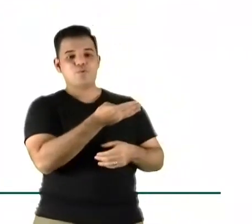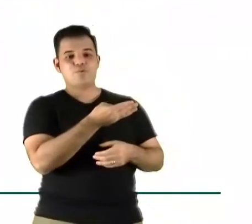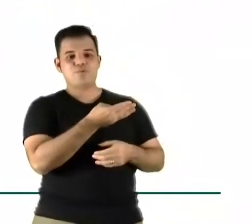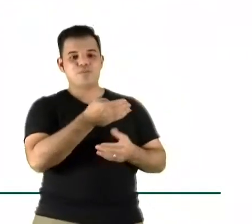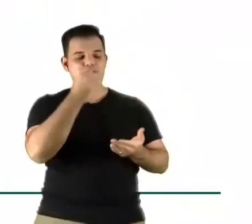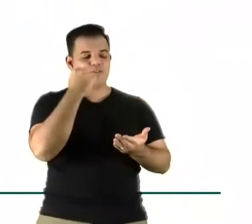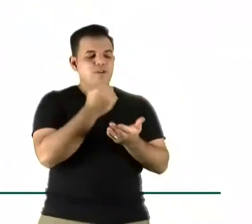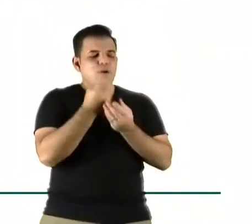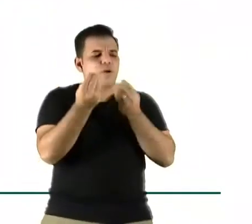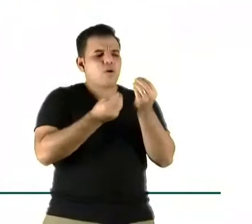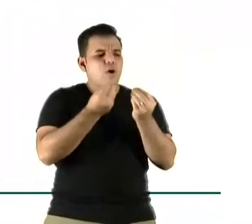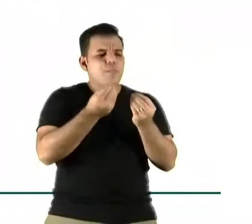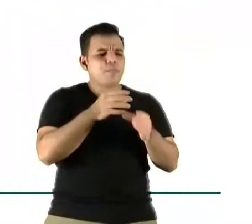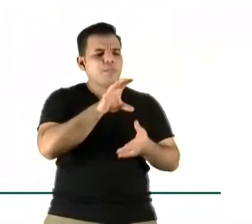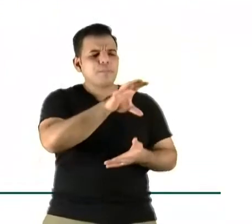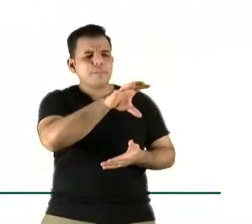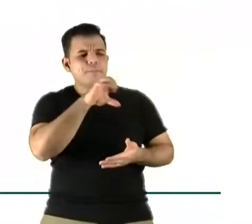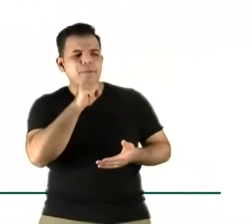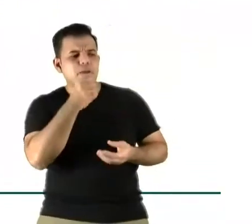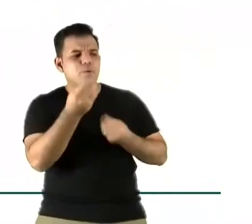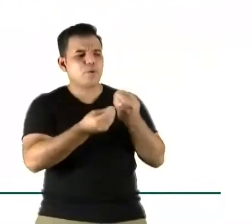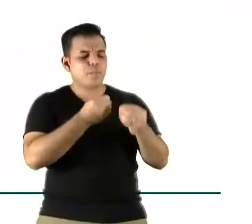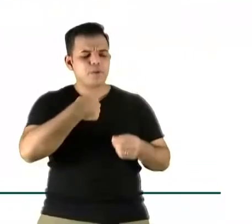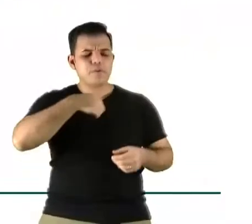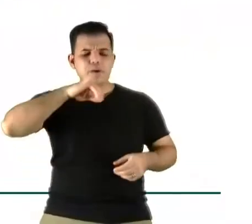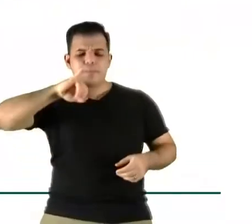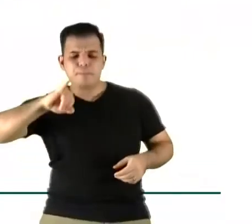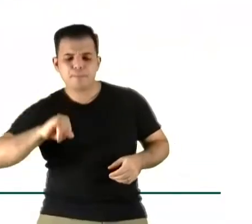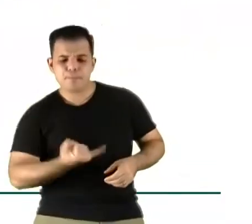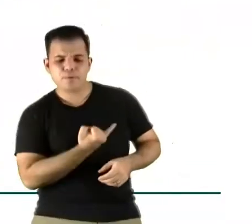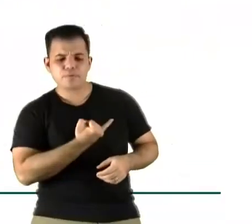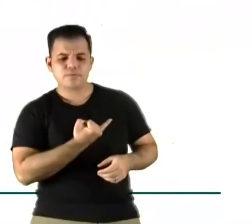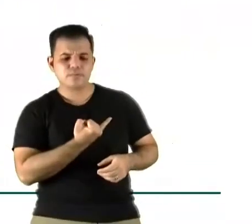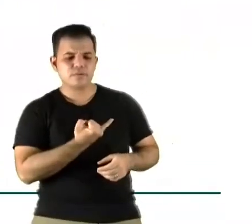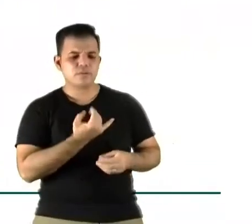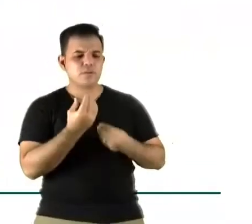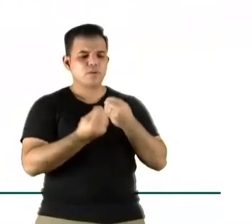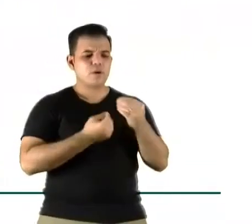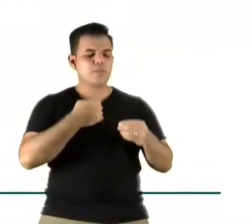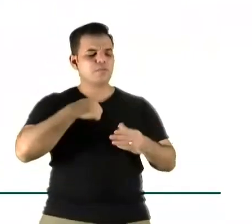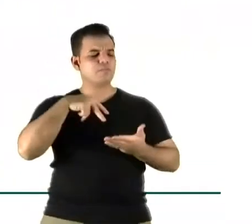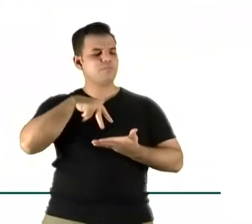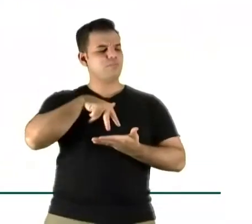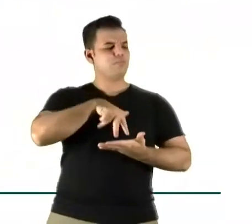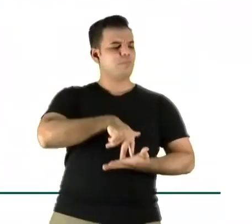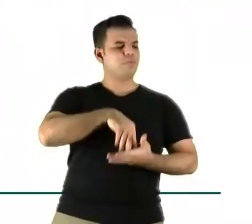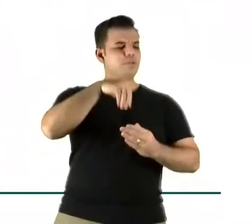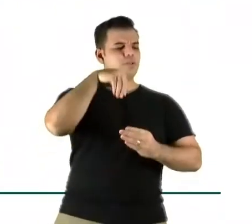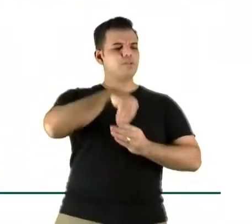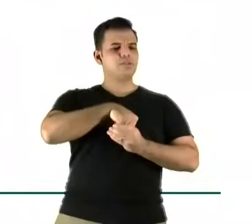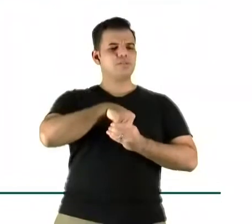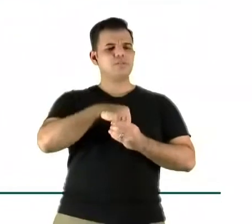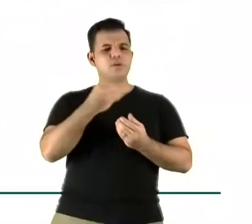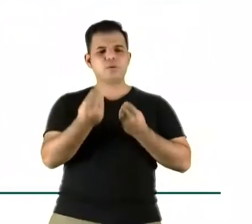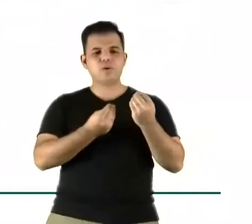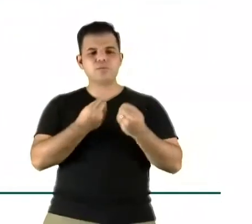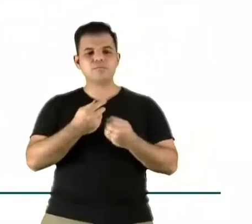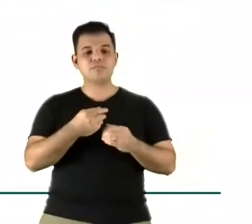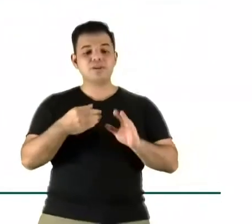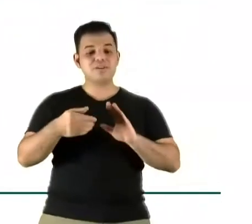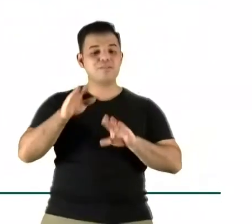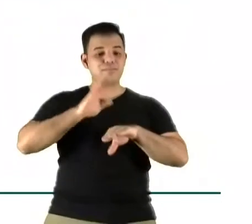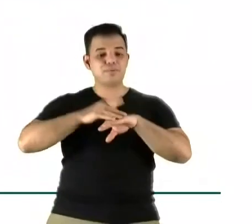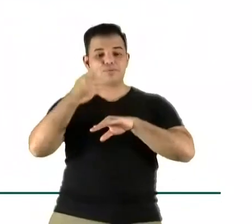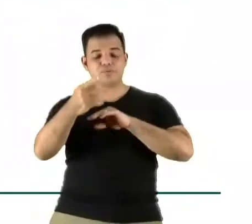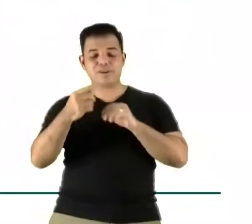aproprio ou como eu aproveito essa oportunidade e me posiciono ali dentro. Então, sendo uma pessoa que está construindo